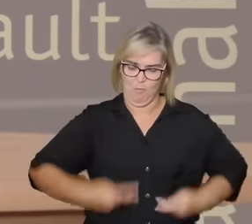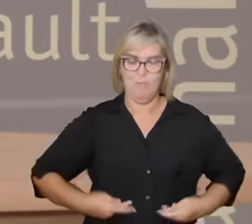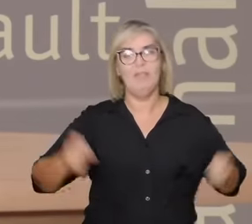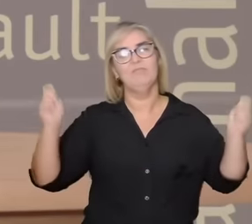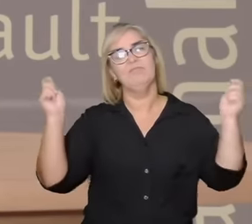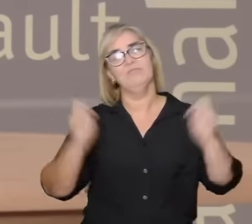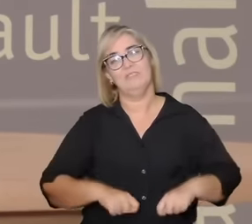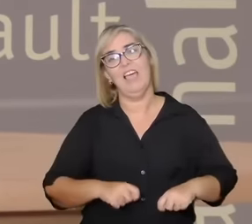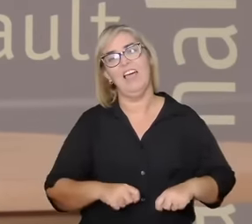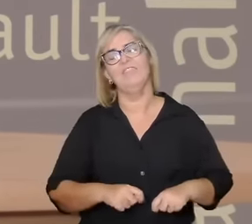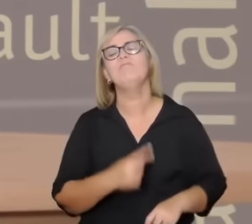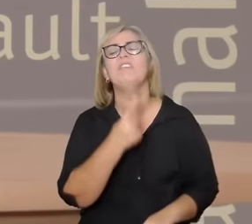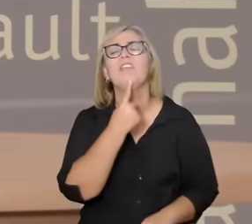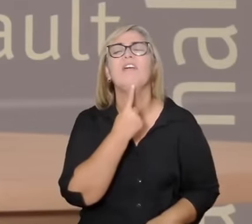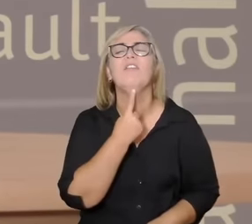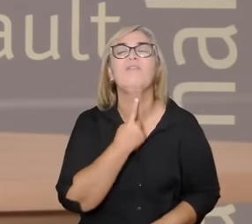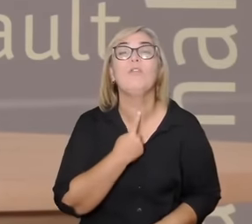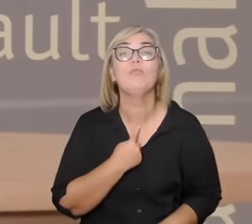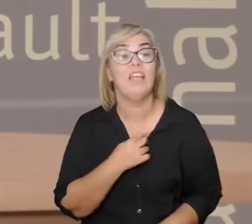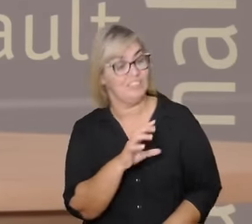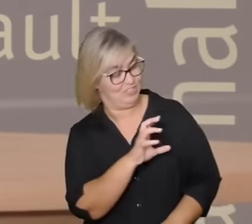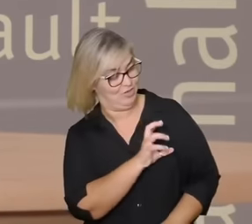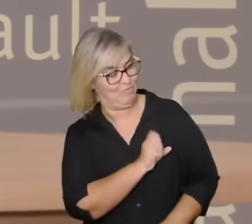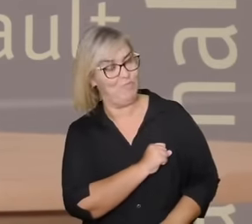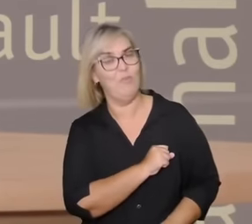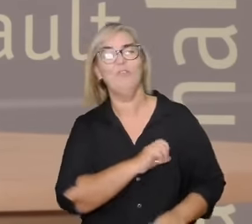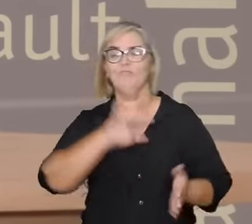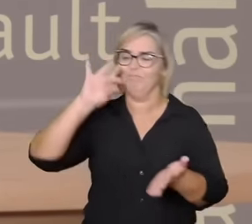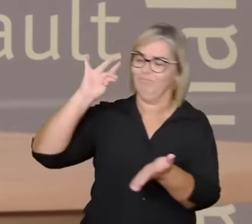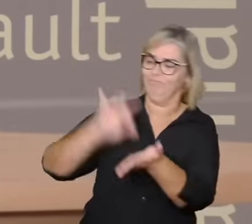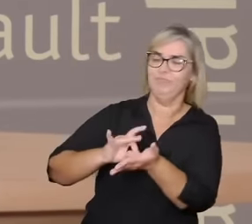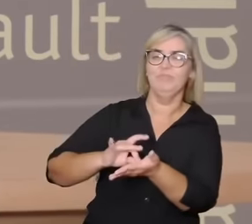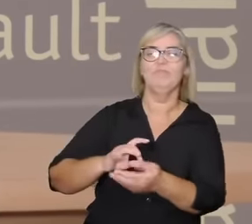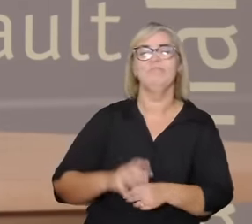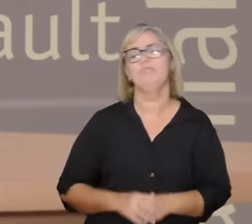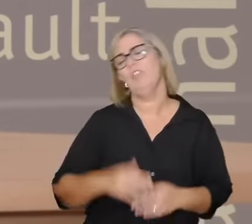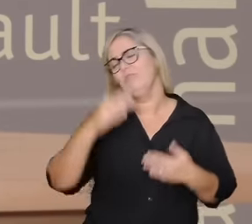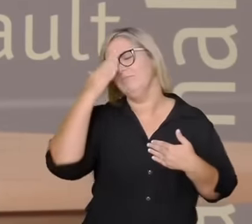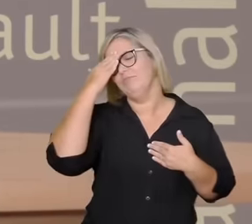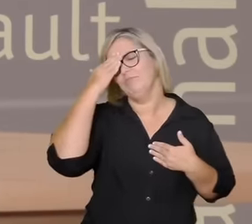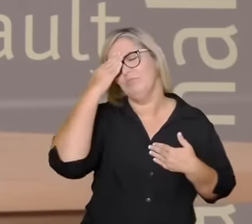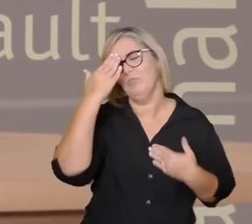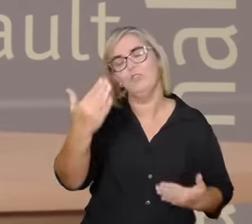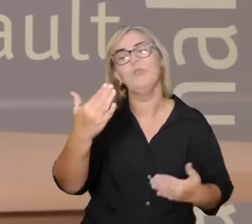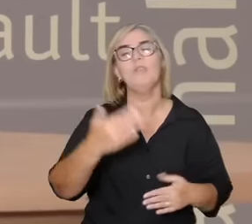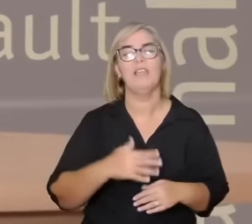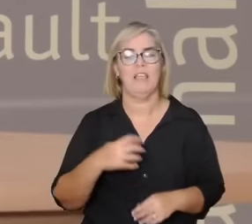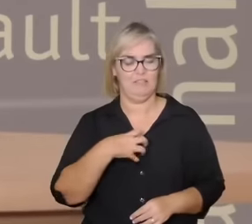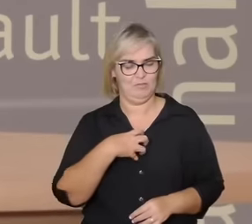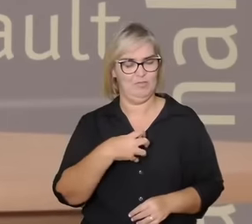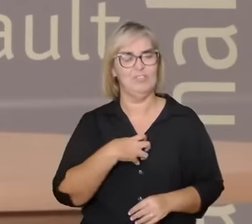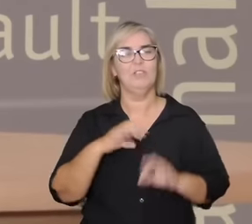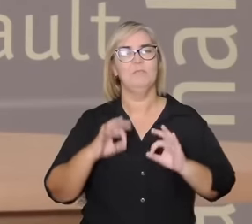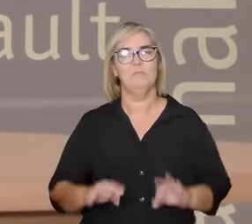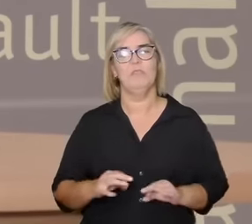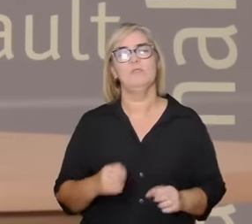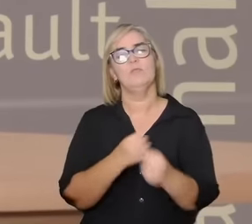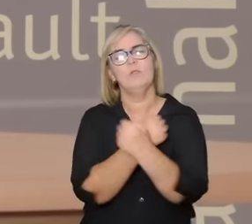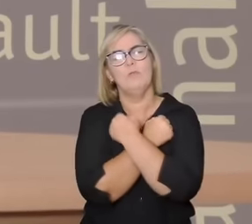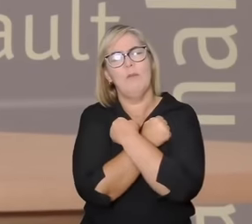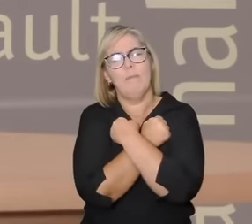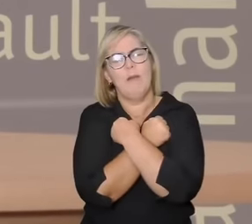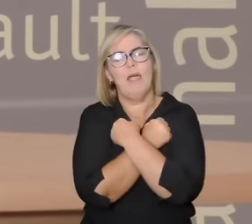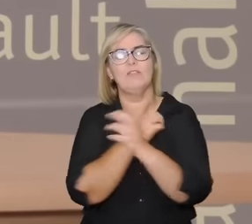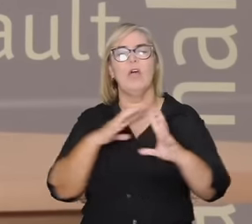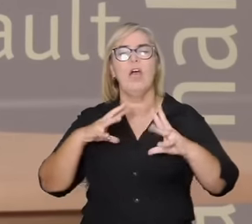que é o desejo de amar então é gratidão do sentimento e um abraço carinhoso em